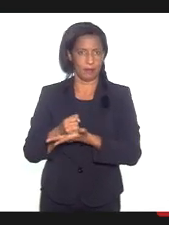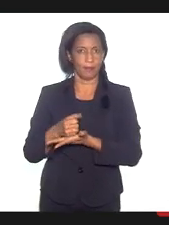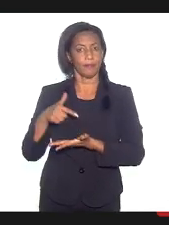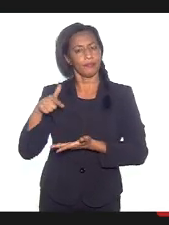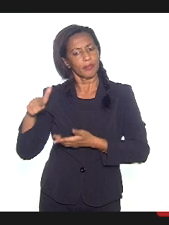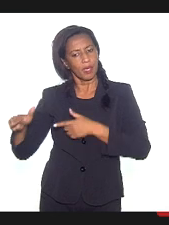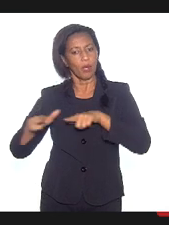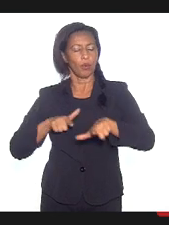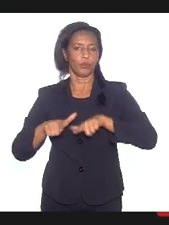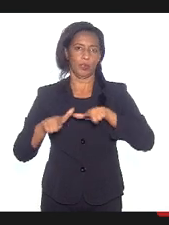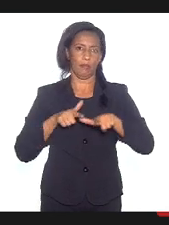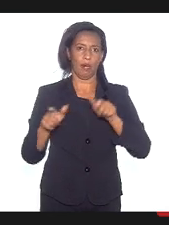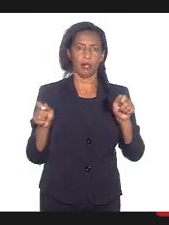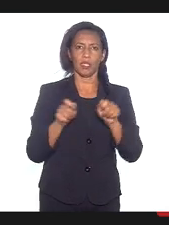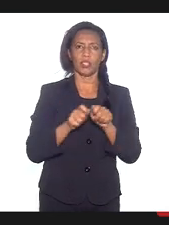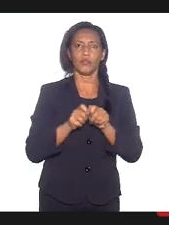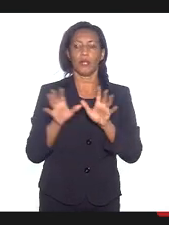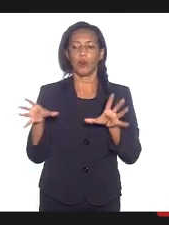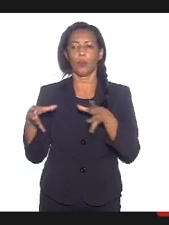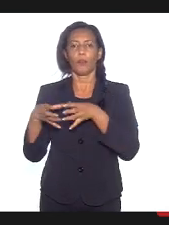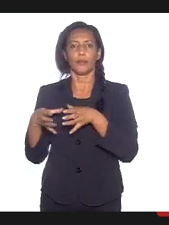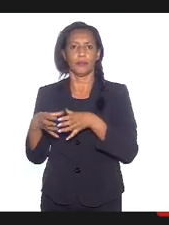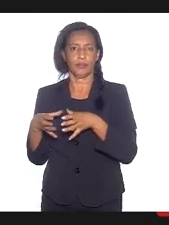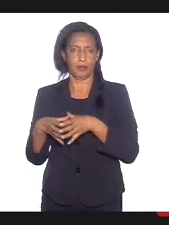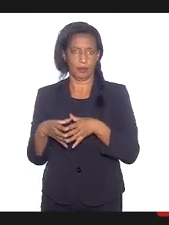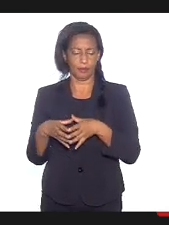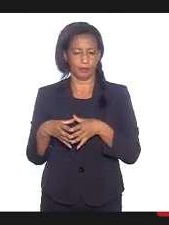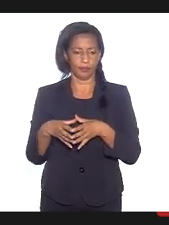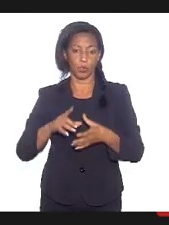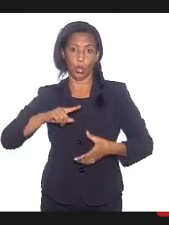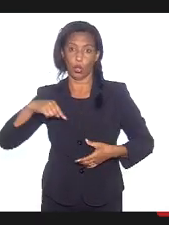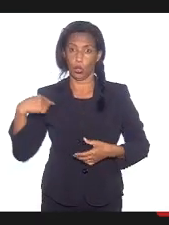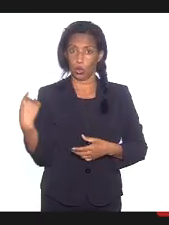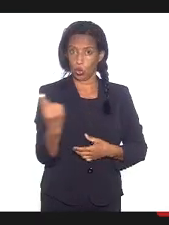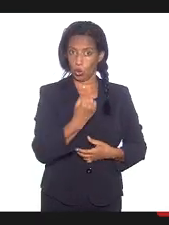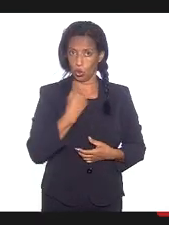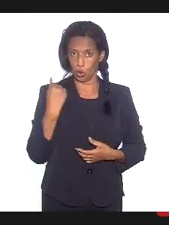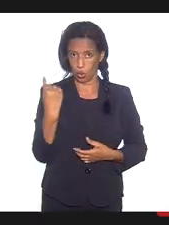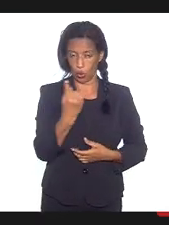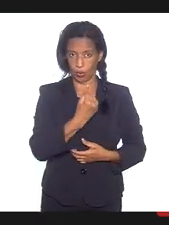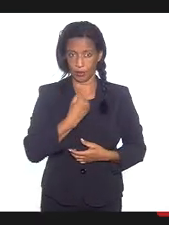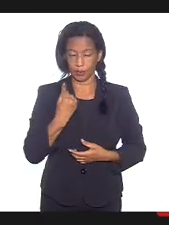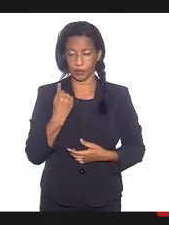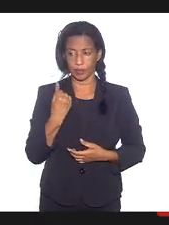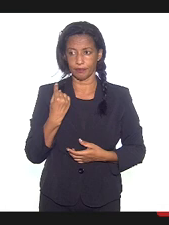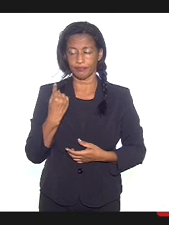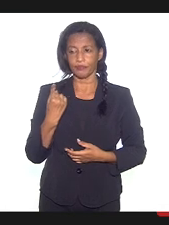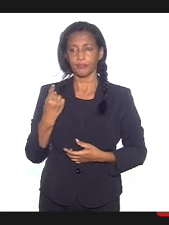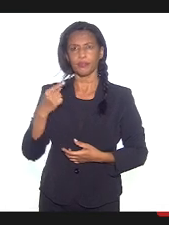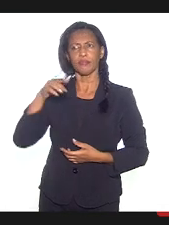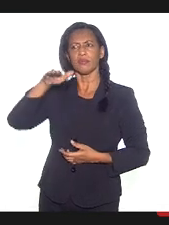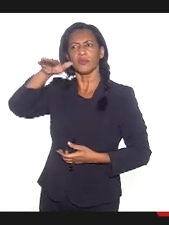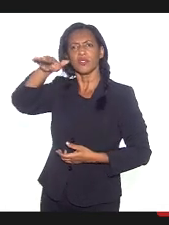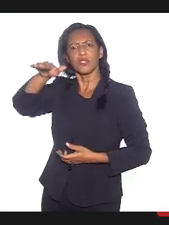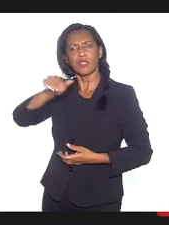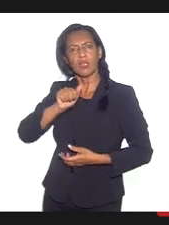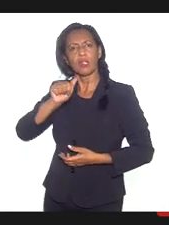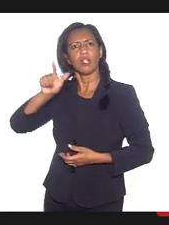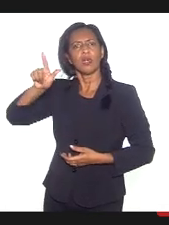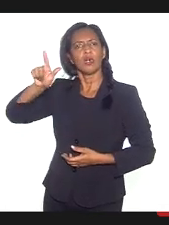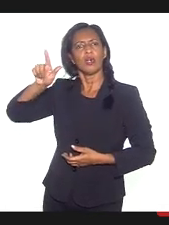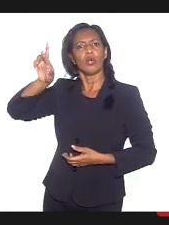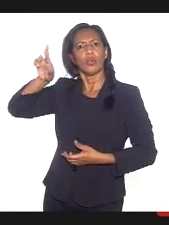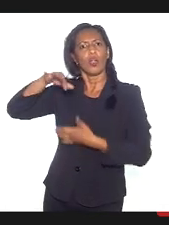na comissão interreligiosa. Nós chamamos líderes de